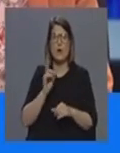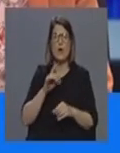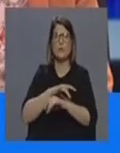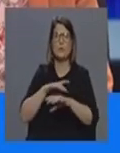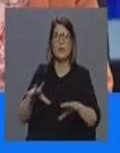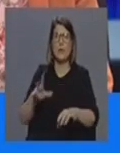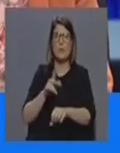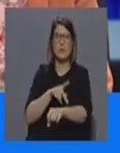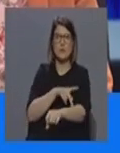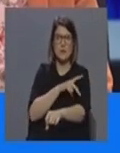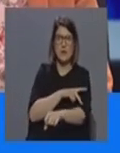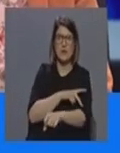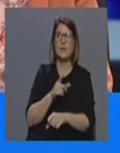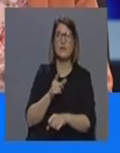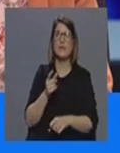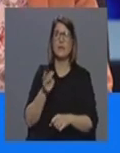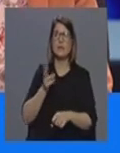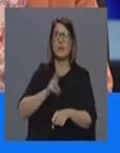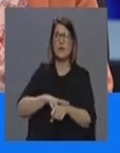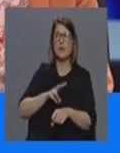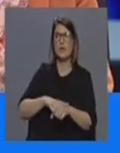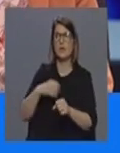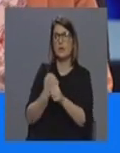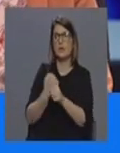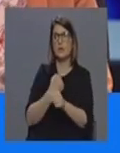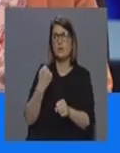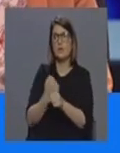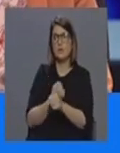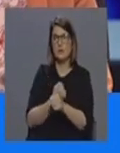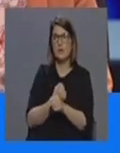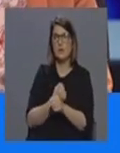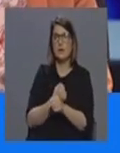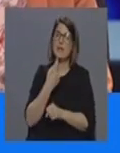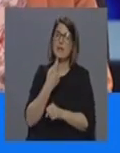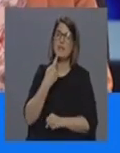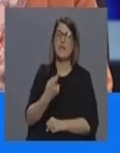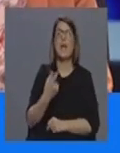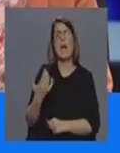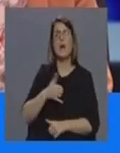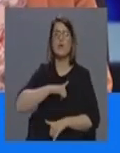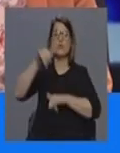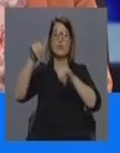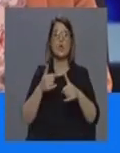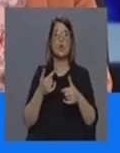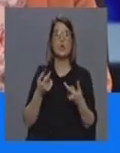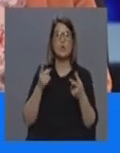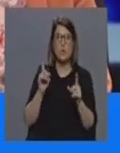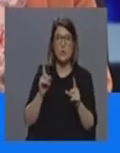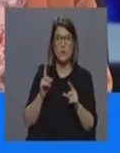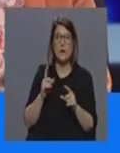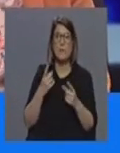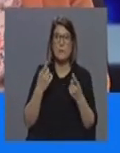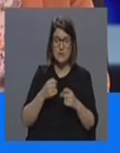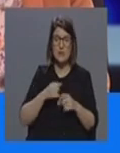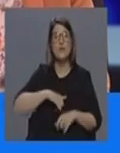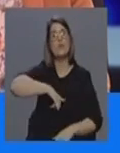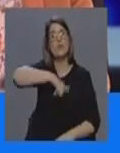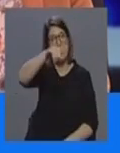Espírito Santo nem nenhuma direção de serviço nem o que é que seja a dizer que entretanto não se vão deslocar eles vão se deslocar onde for necessário